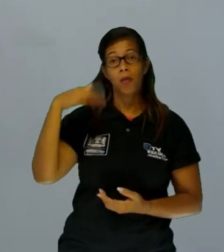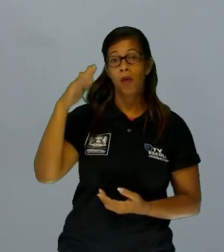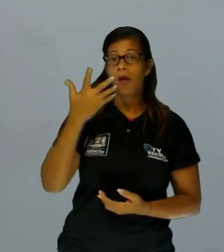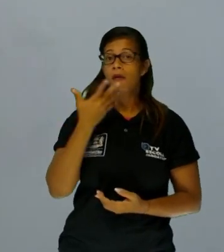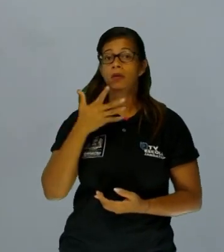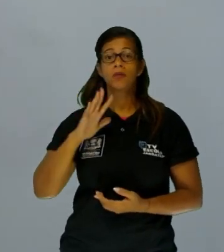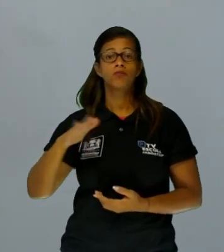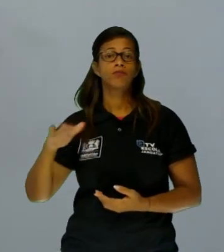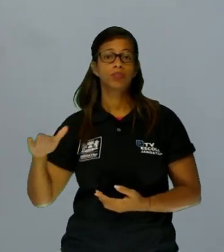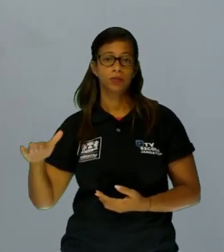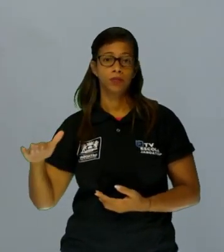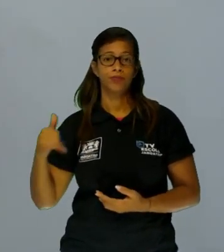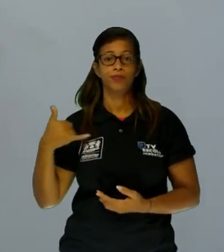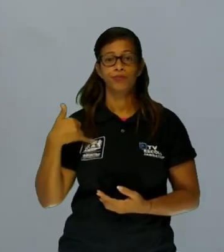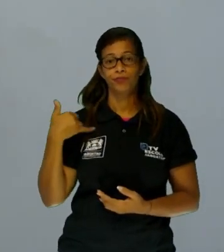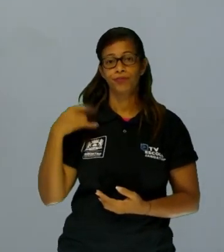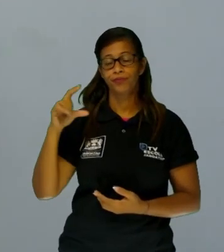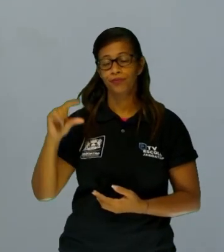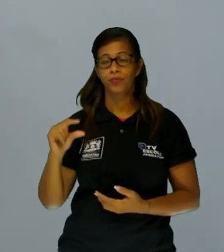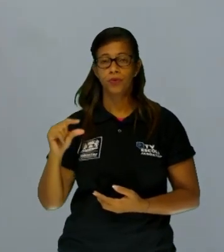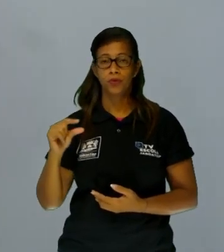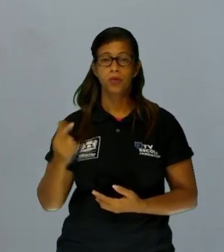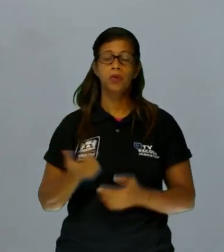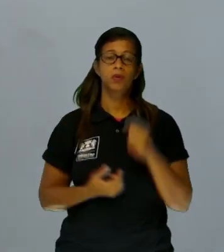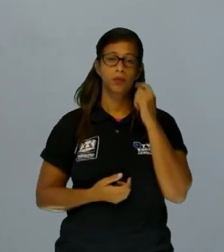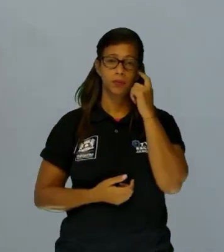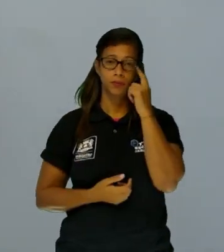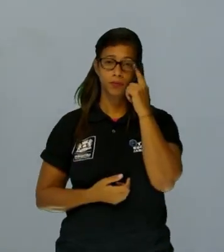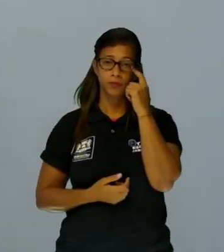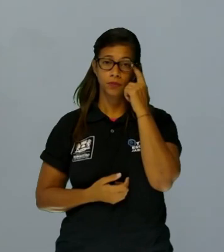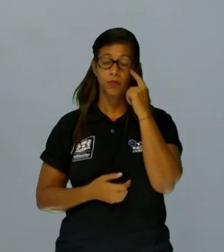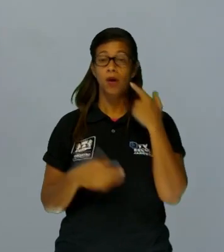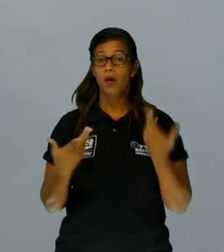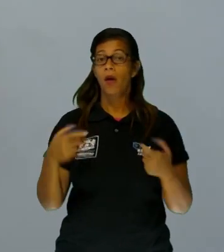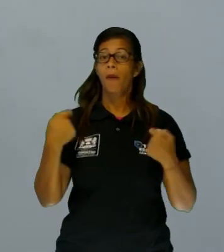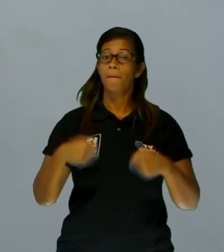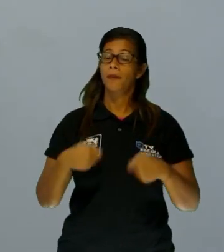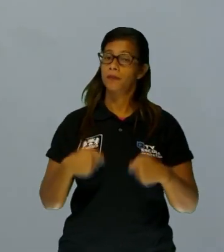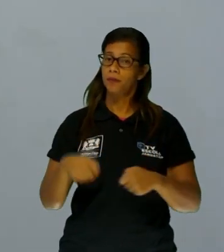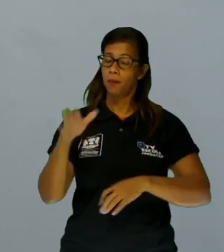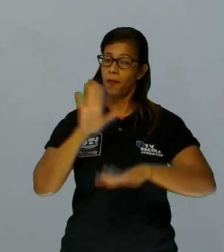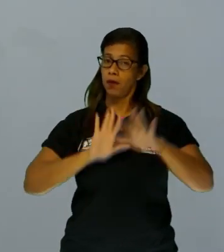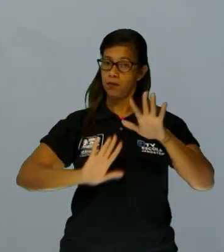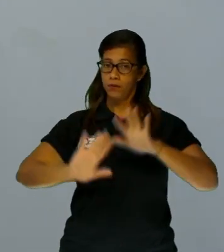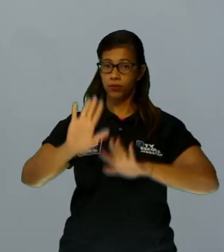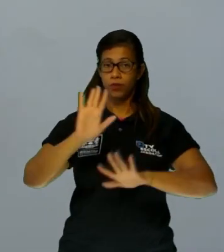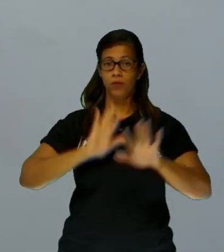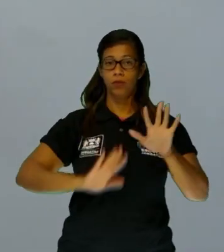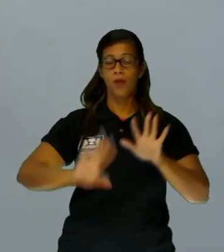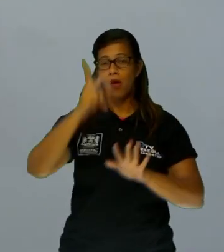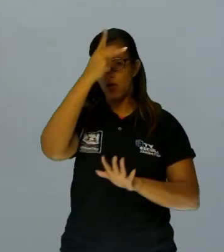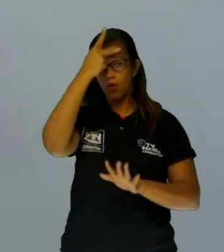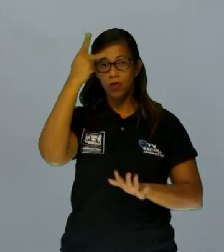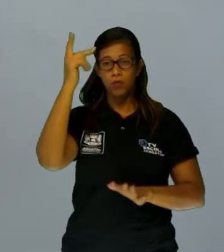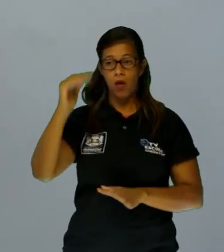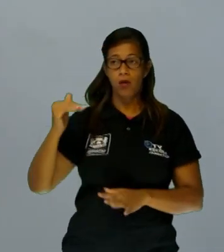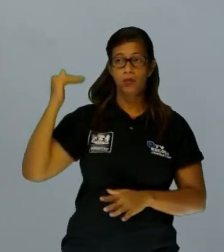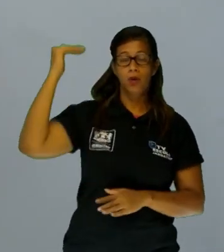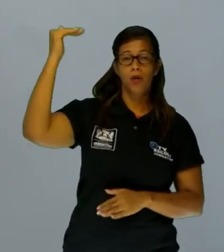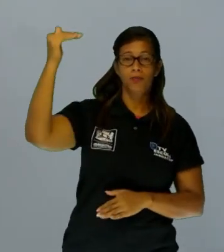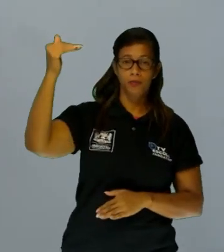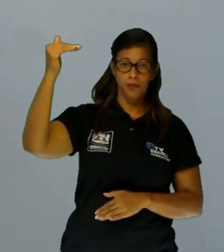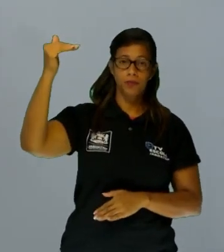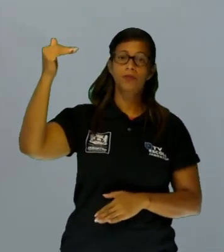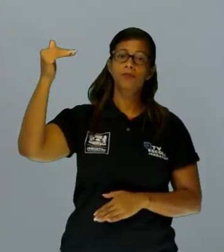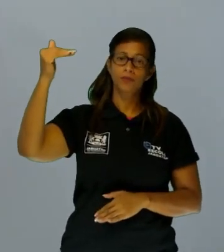teóricos que estudam essa questão é de que a gente tem que tomar cuidado com os mais velhos para que eles não contaminem, entre aspas, a